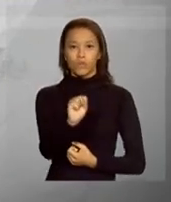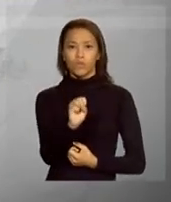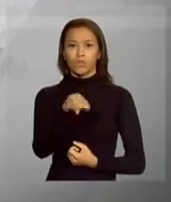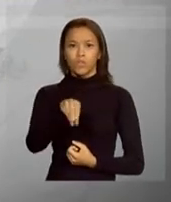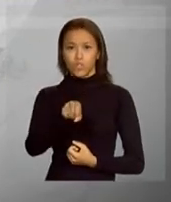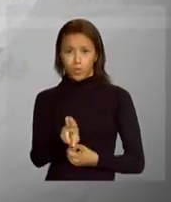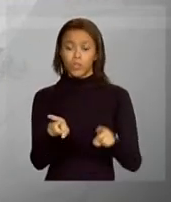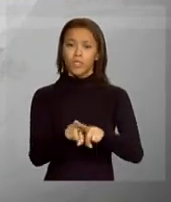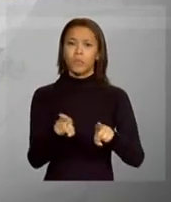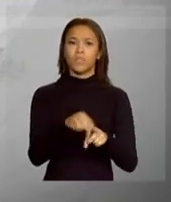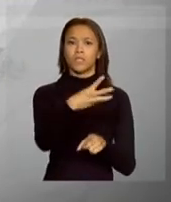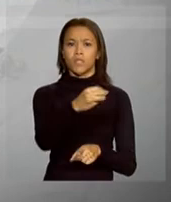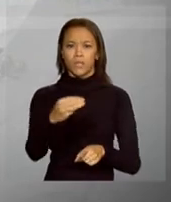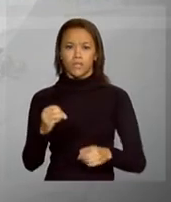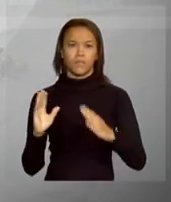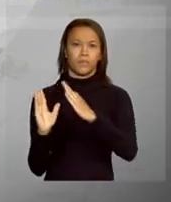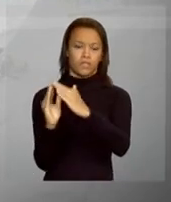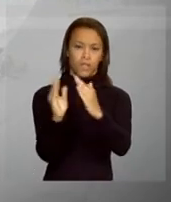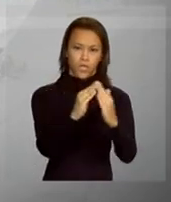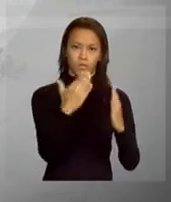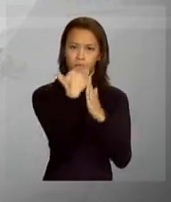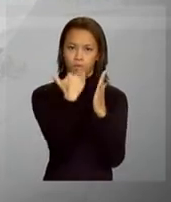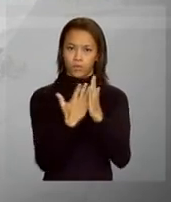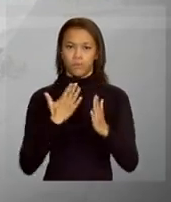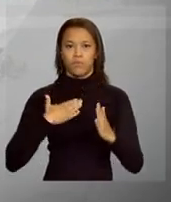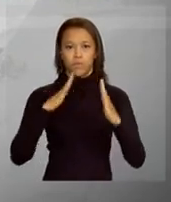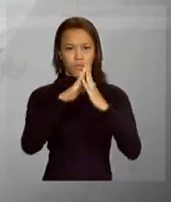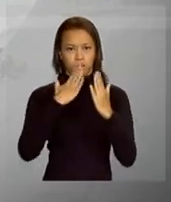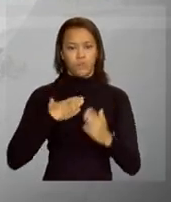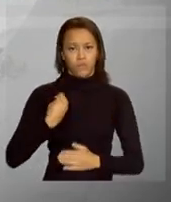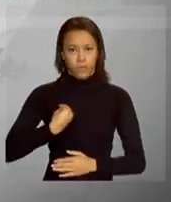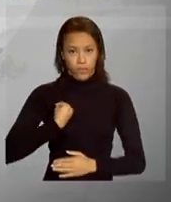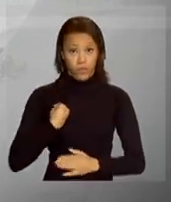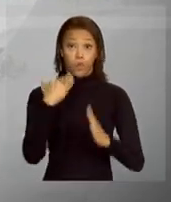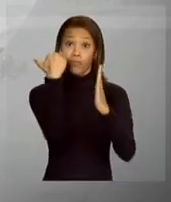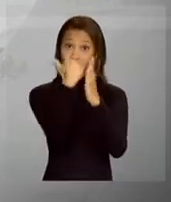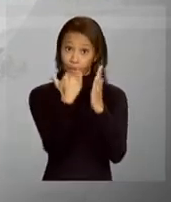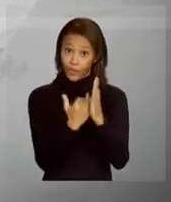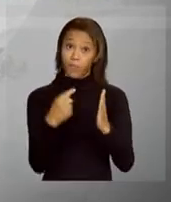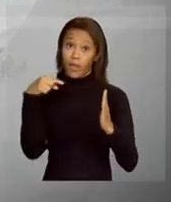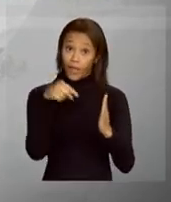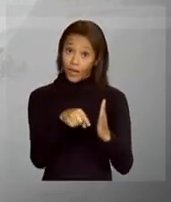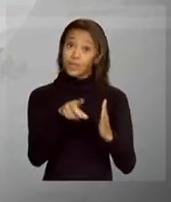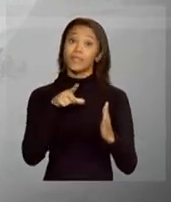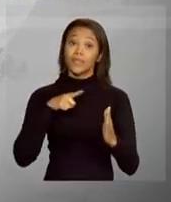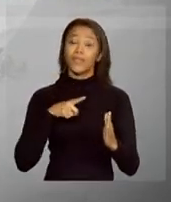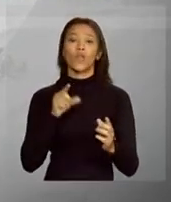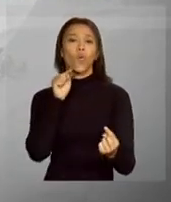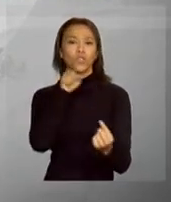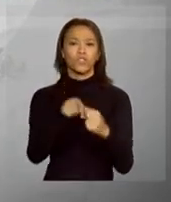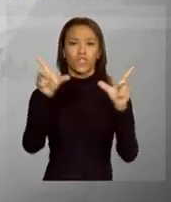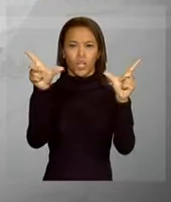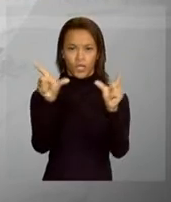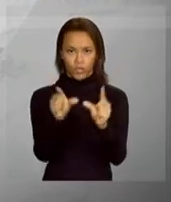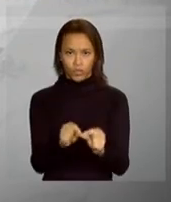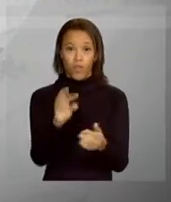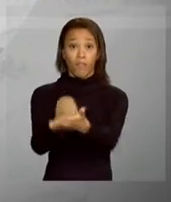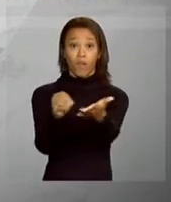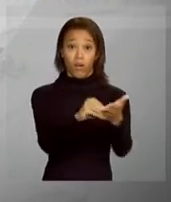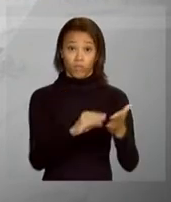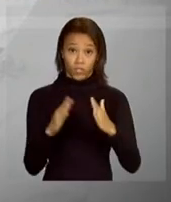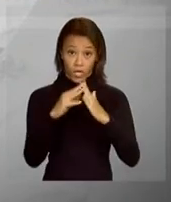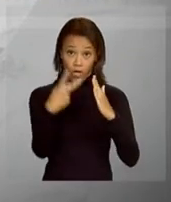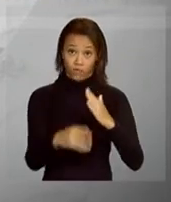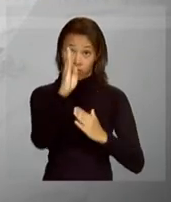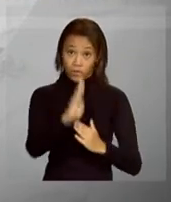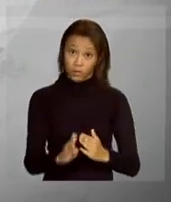e de 300 unidades habitacionais do Minha Casa Minha Vida, programa que tem a meta de reduzir o déficit habitacional